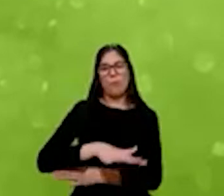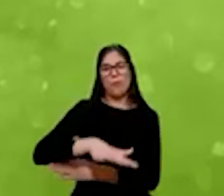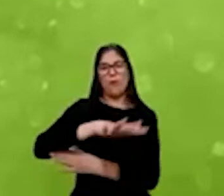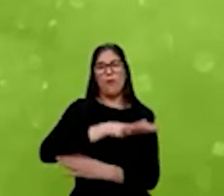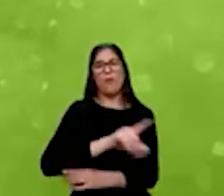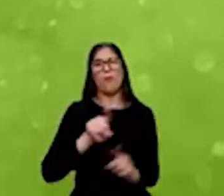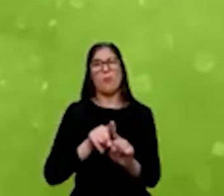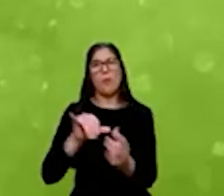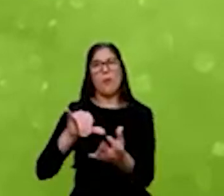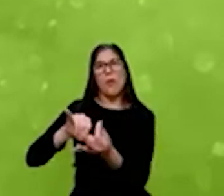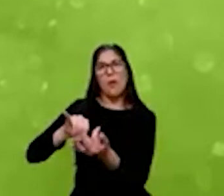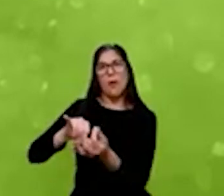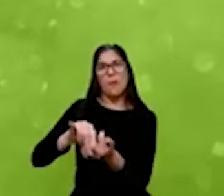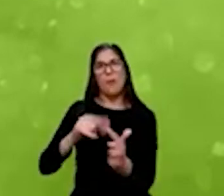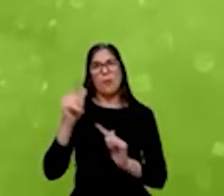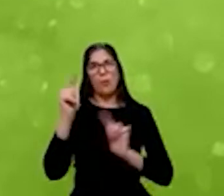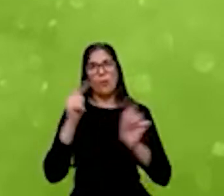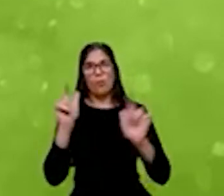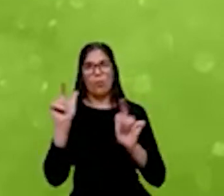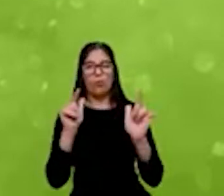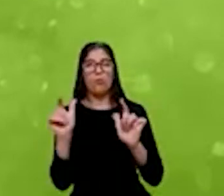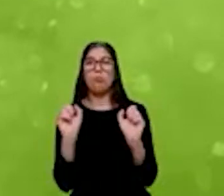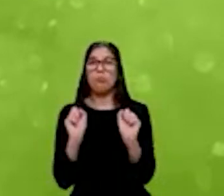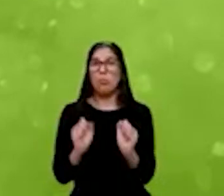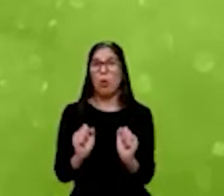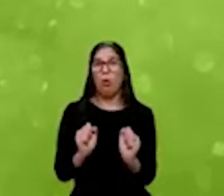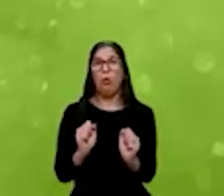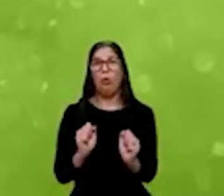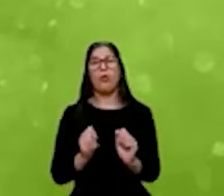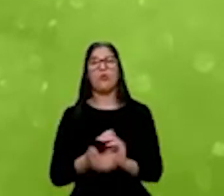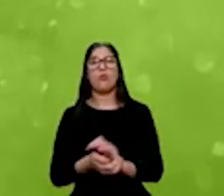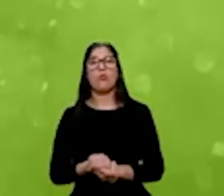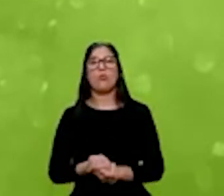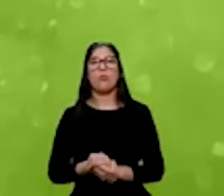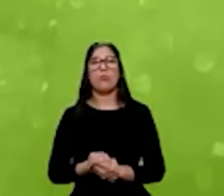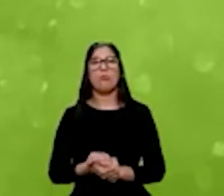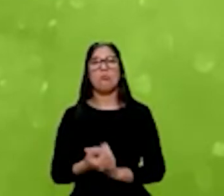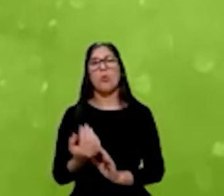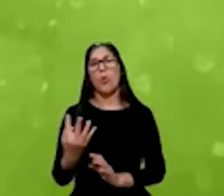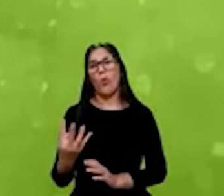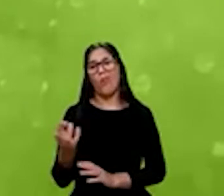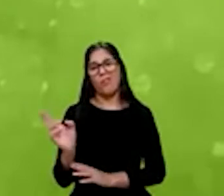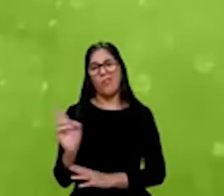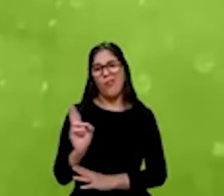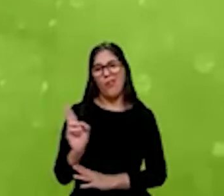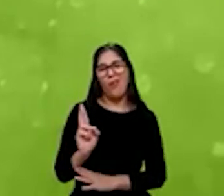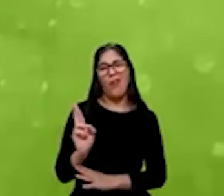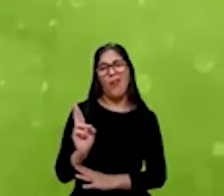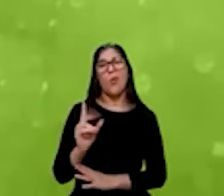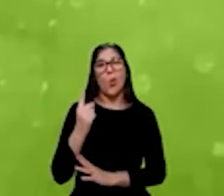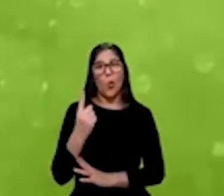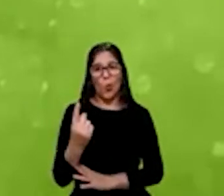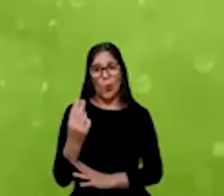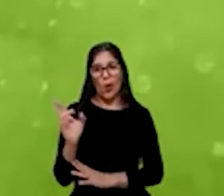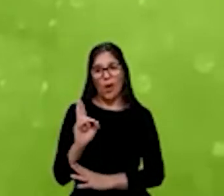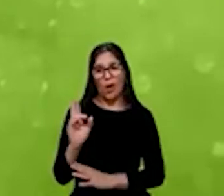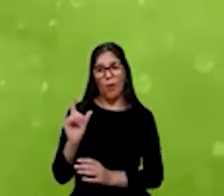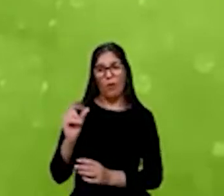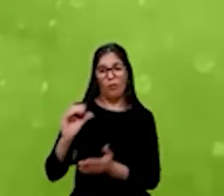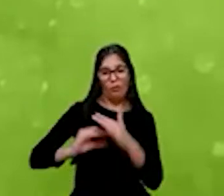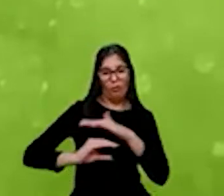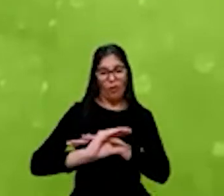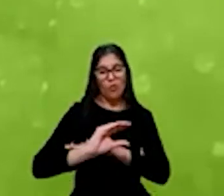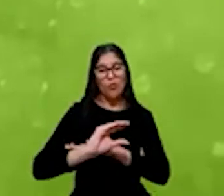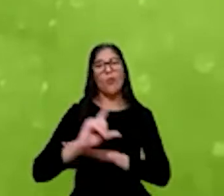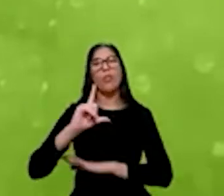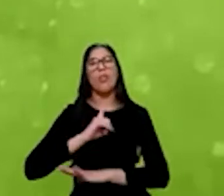capitais de terceiros, na ordem de 4 reais para cada real que a gente investe nesses fundos. Então, gente